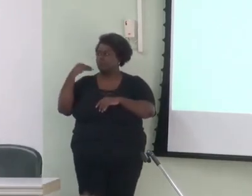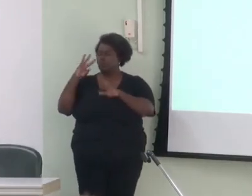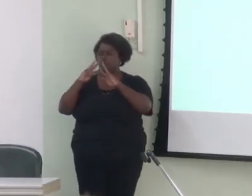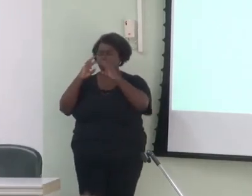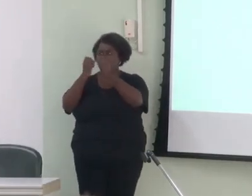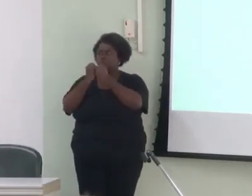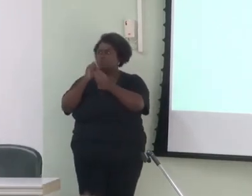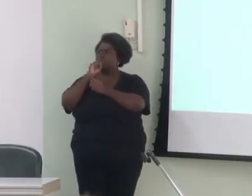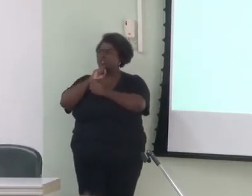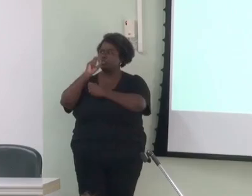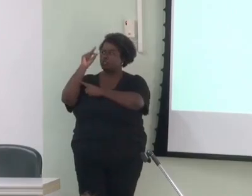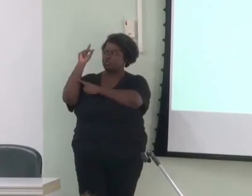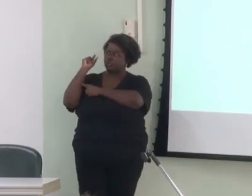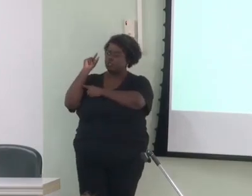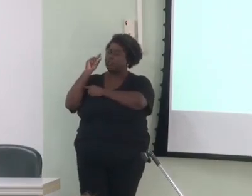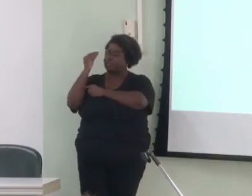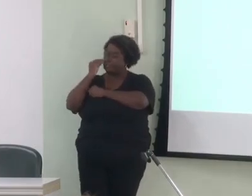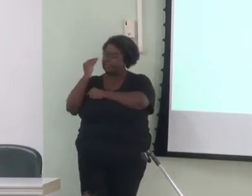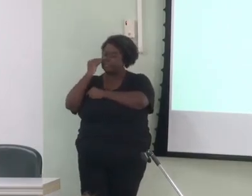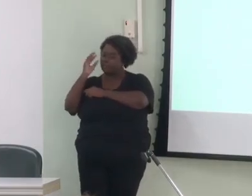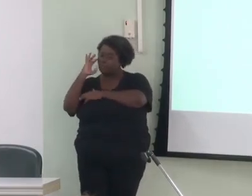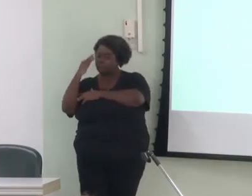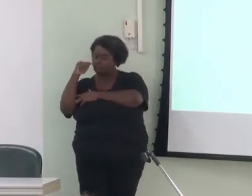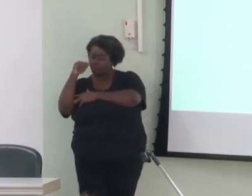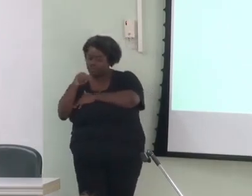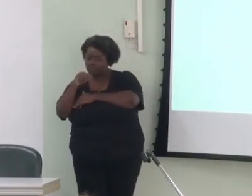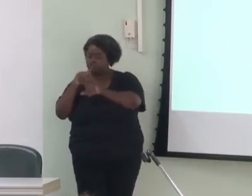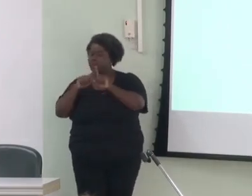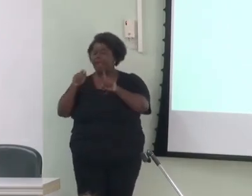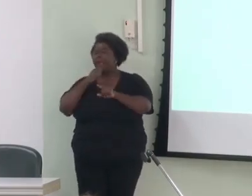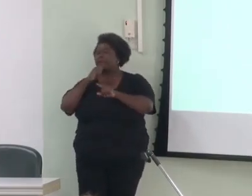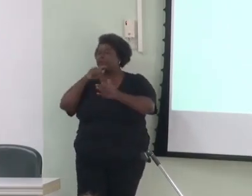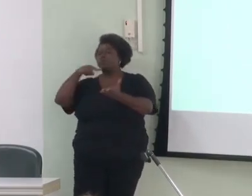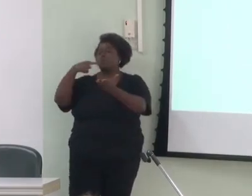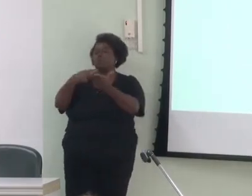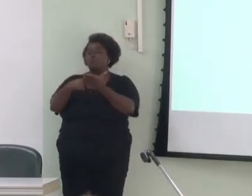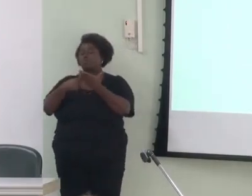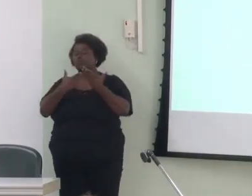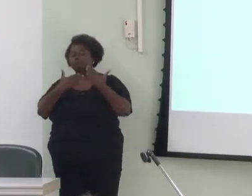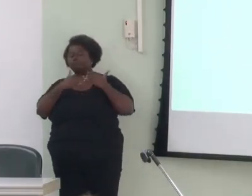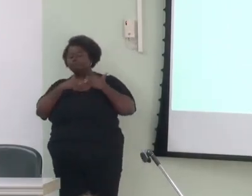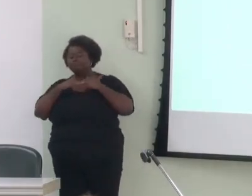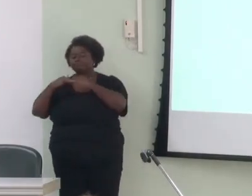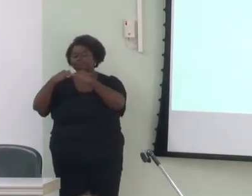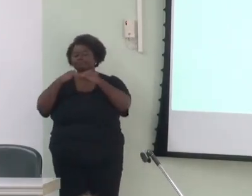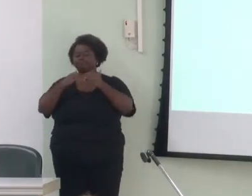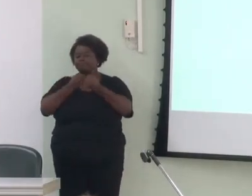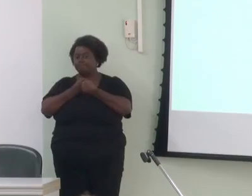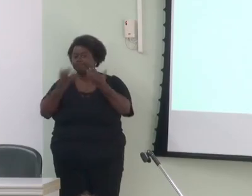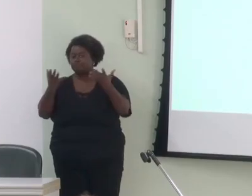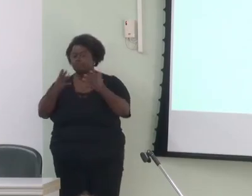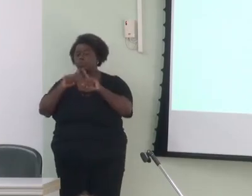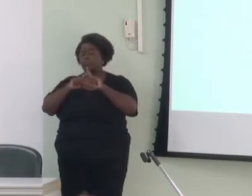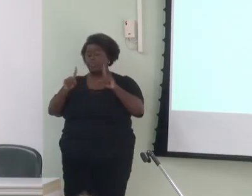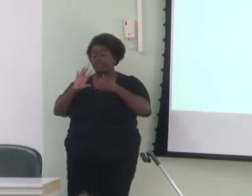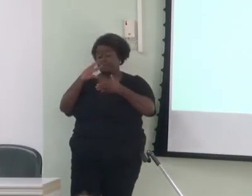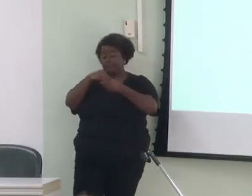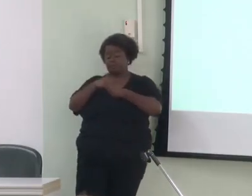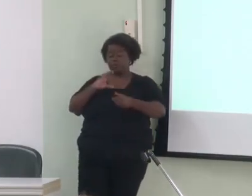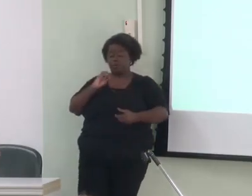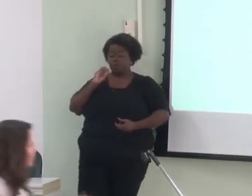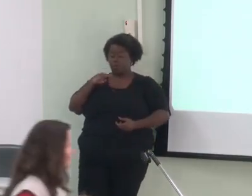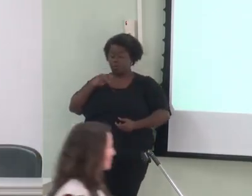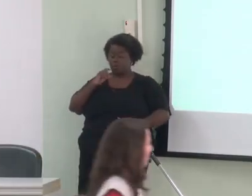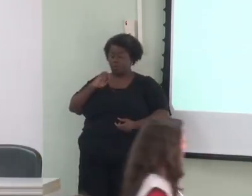antigos tentando tratar disso e não se entrou em um acordo. O fato é que, no componente gramatical, ainda há tanto para